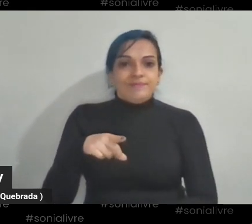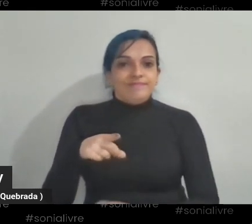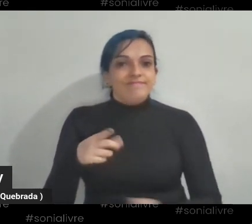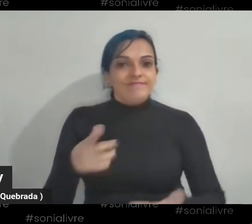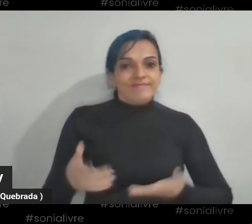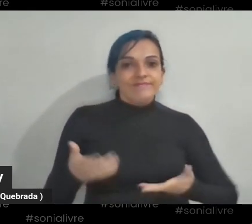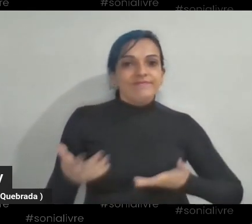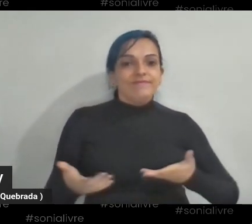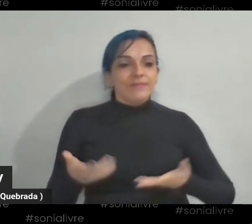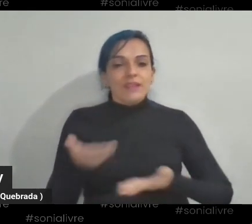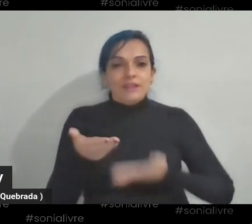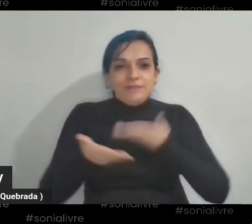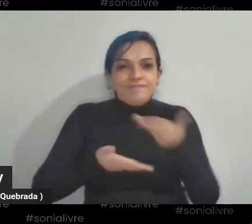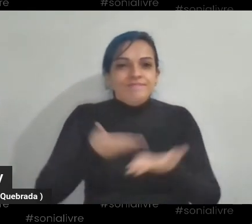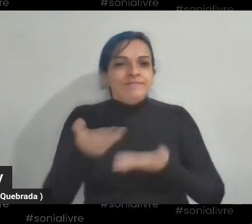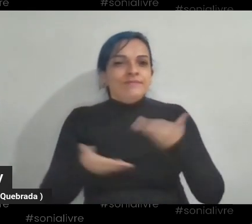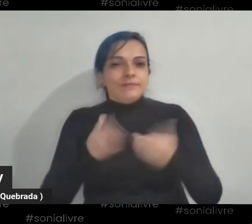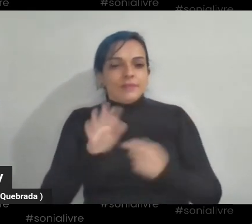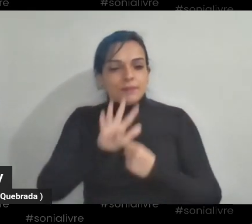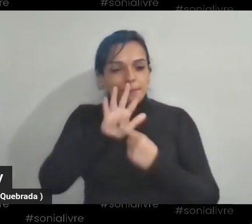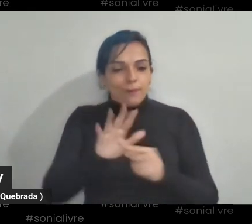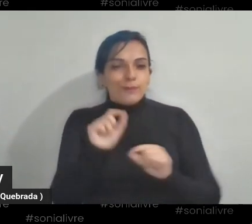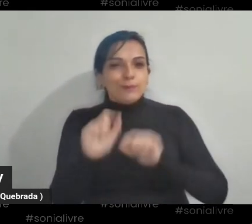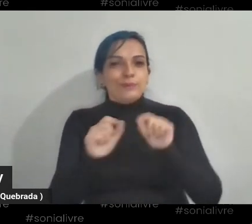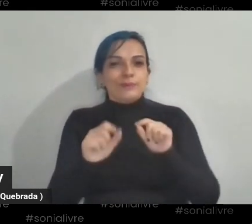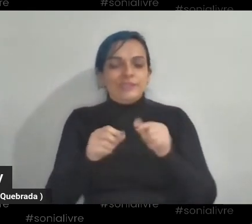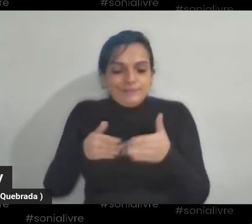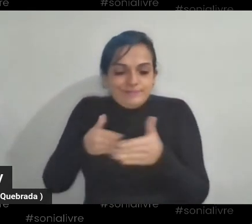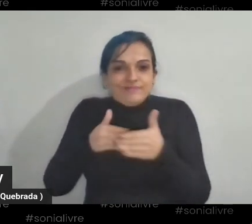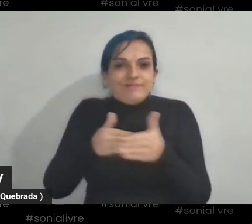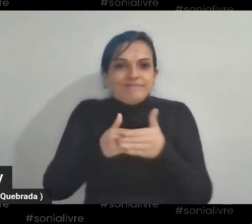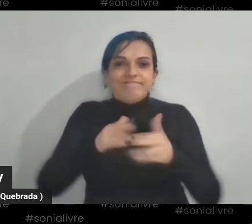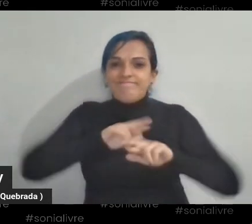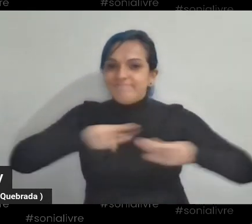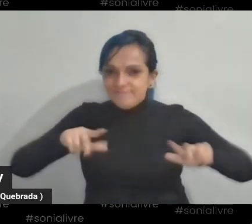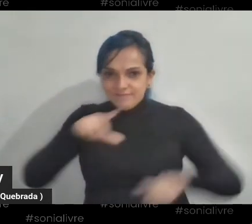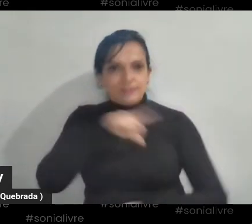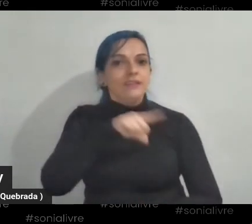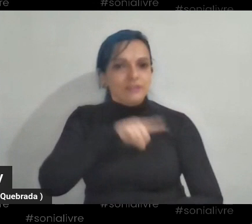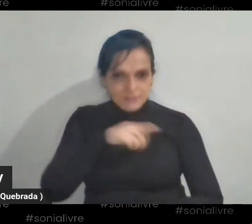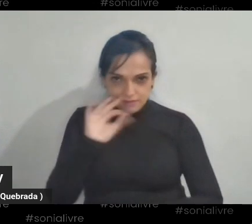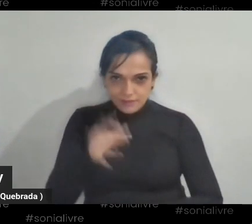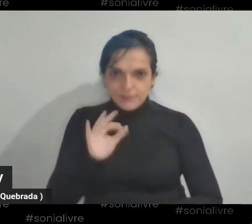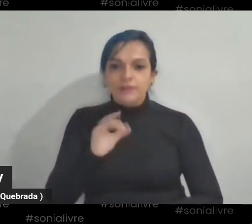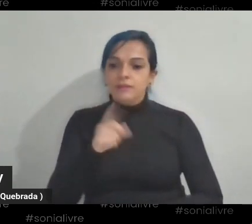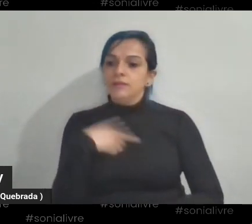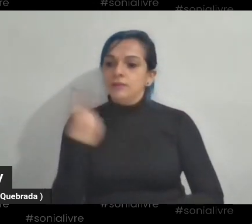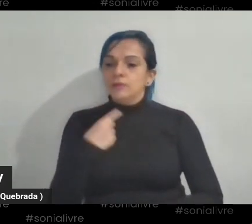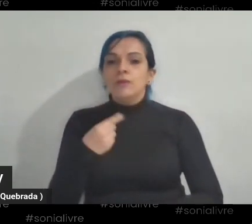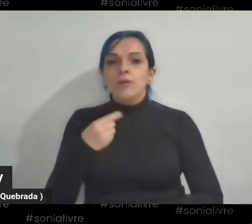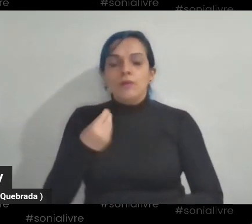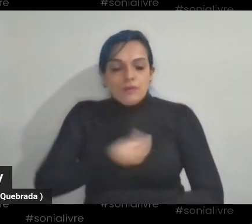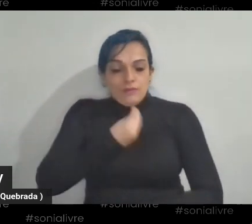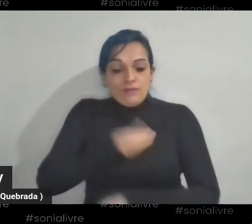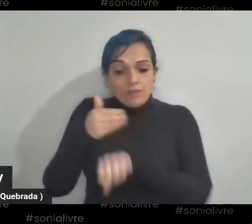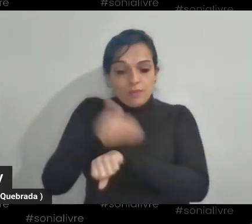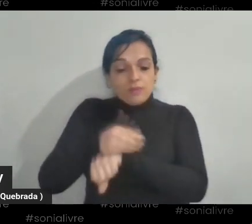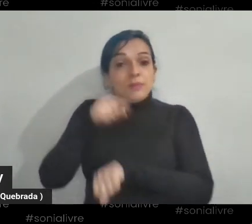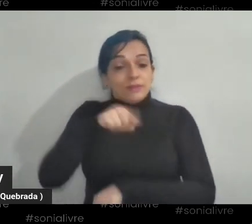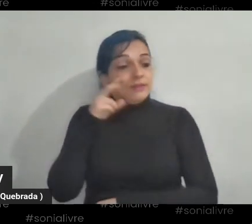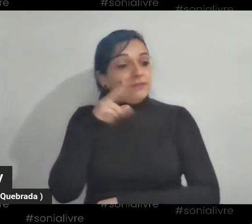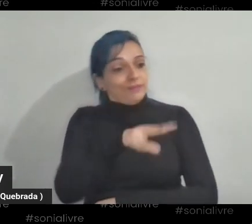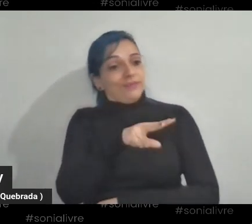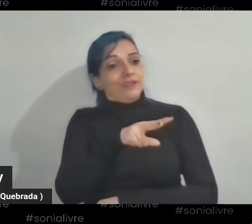corporativismo traz uma blindagem muito grande para quem de fato pertence a esse meio e para quem de fato está ali ou